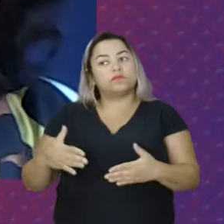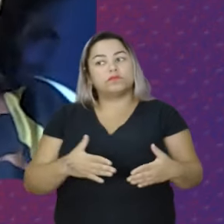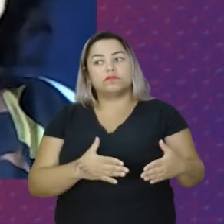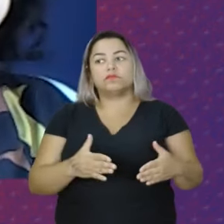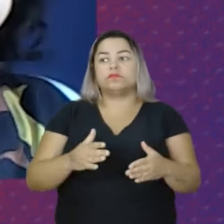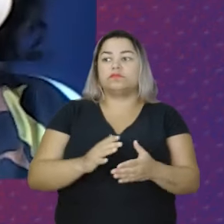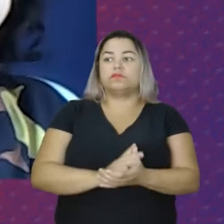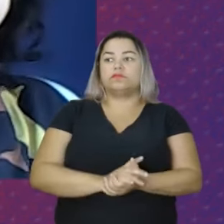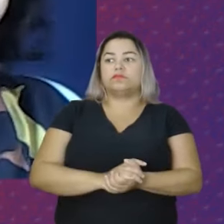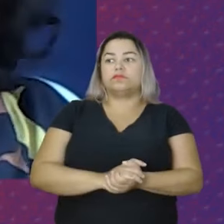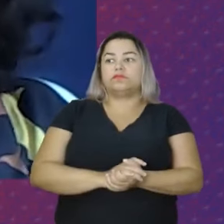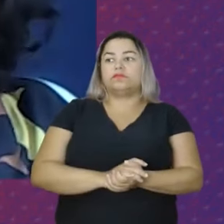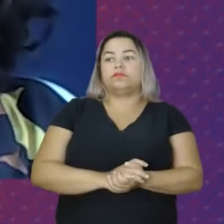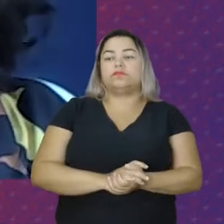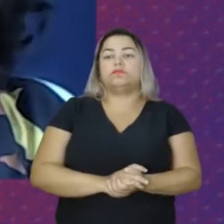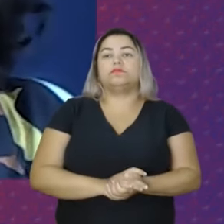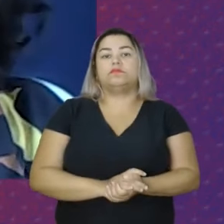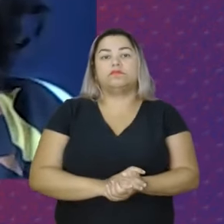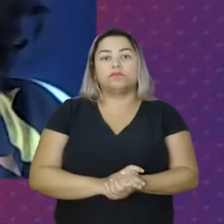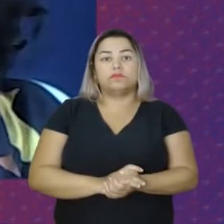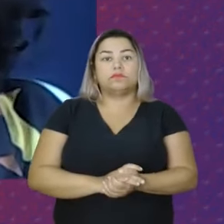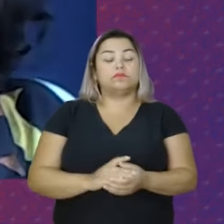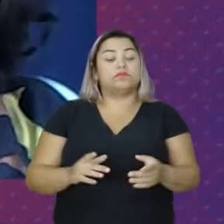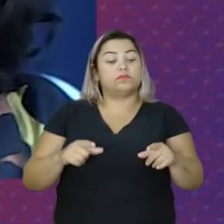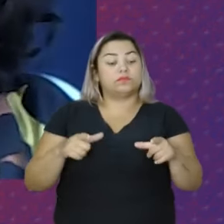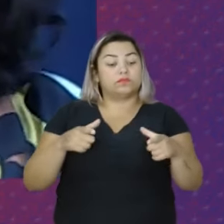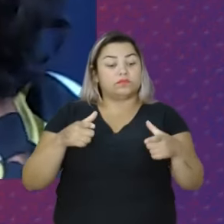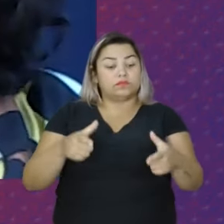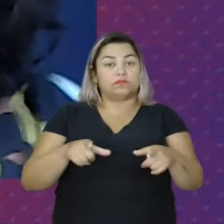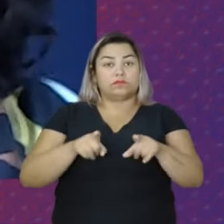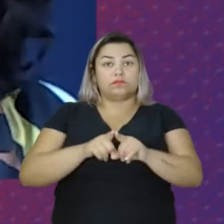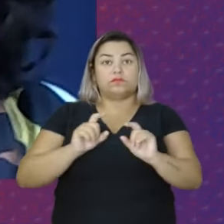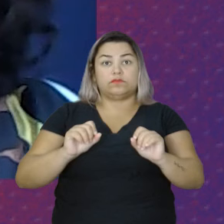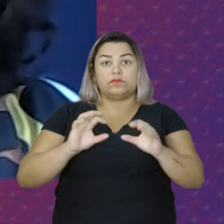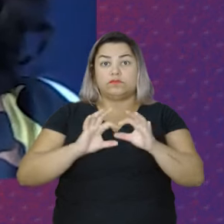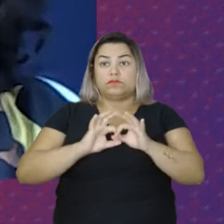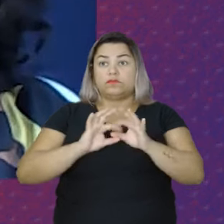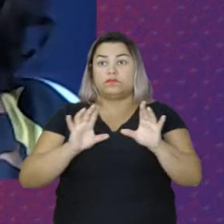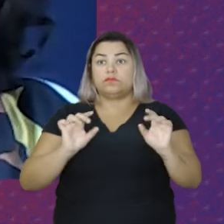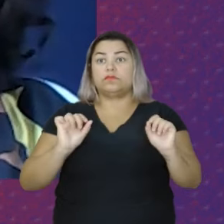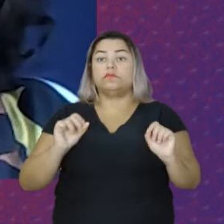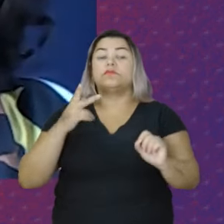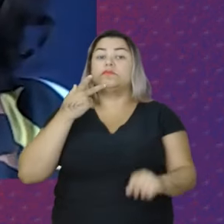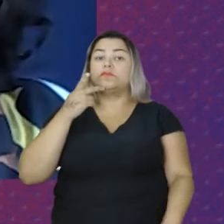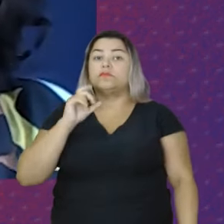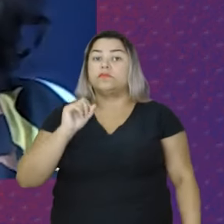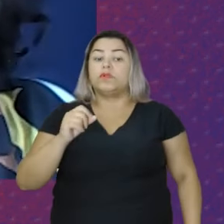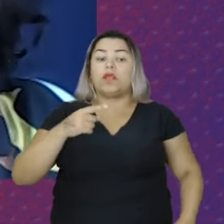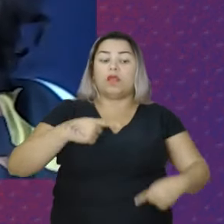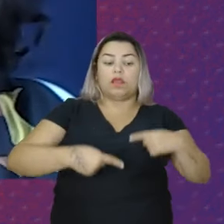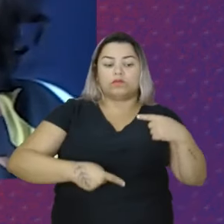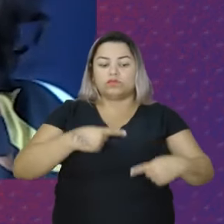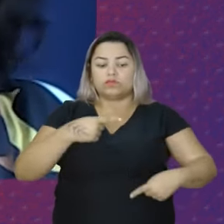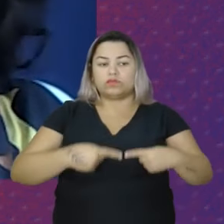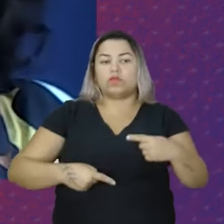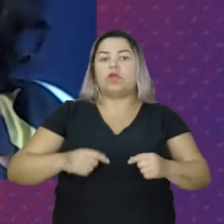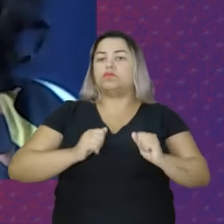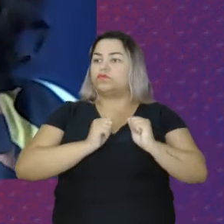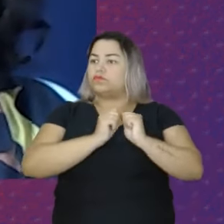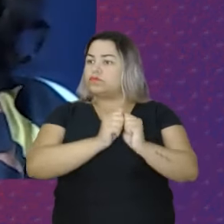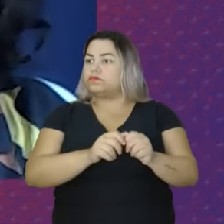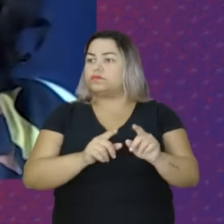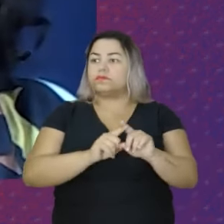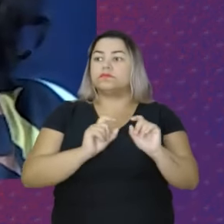Então é desse lugar Que eu me coloco É pra discutir com vocês Pra